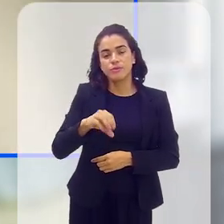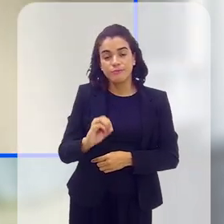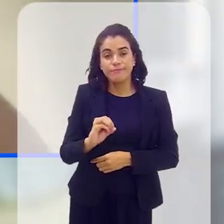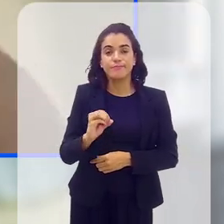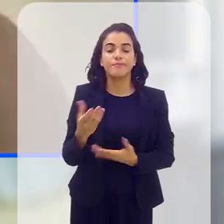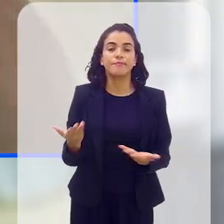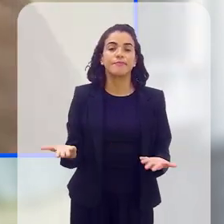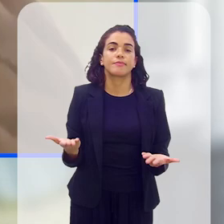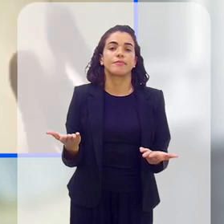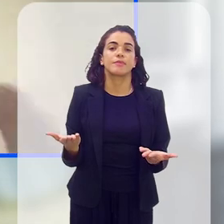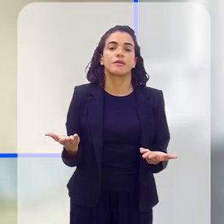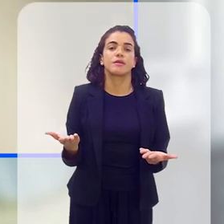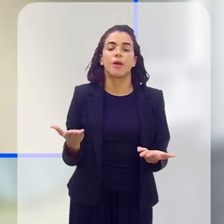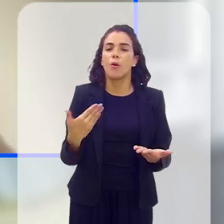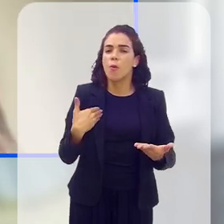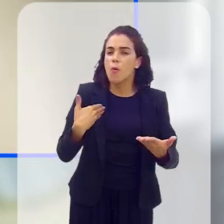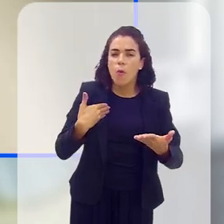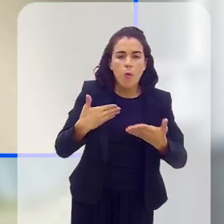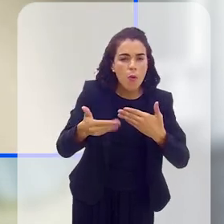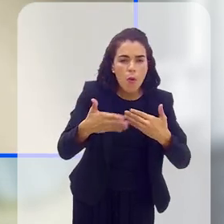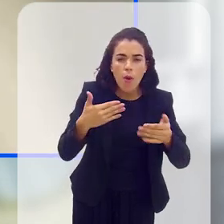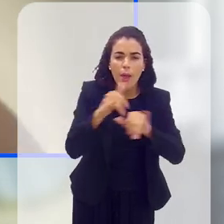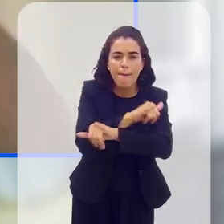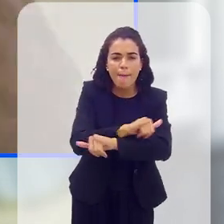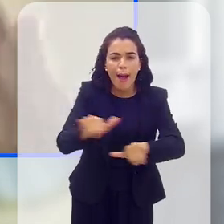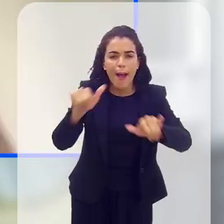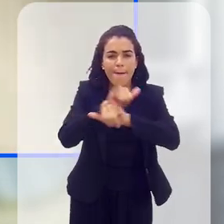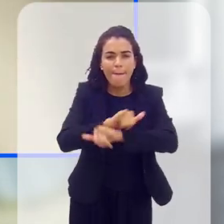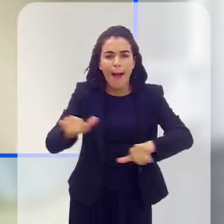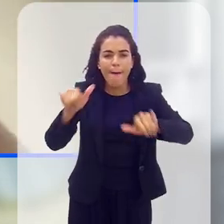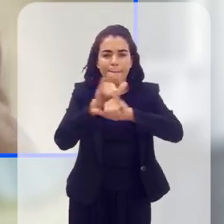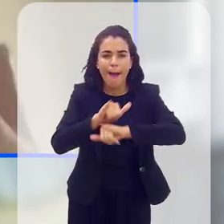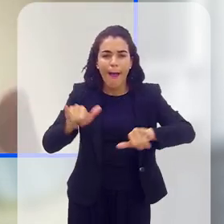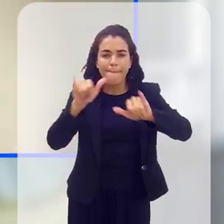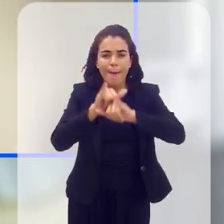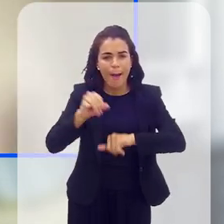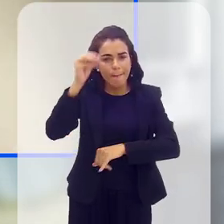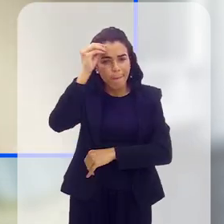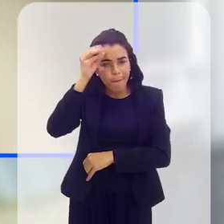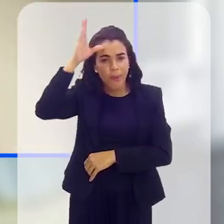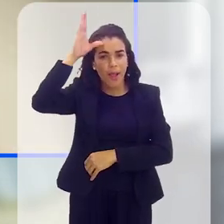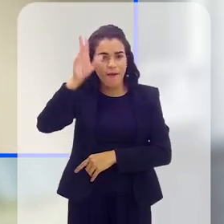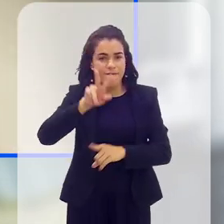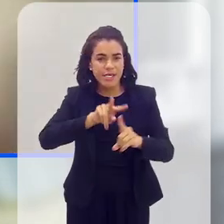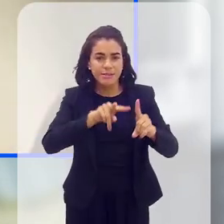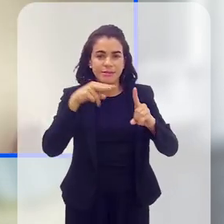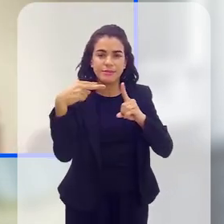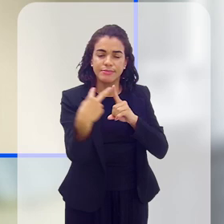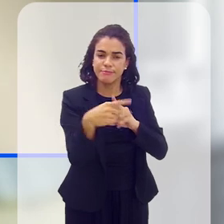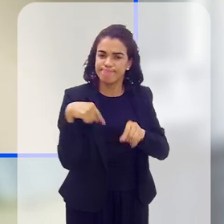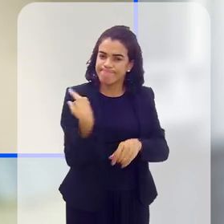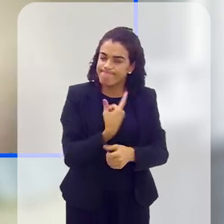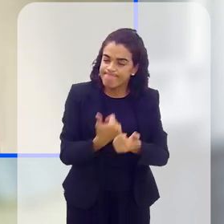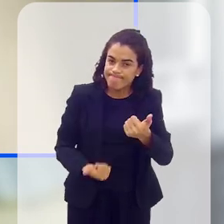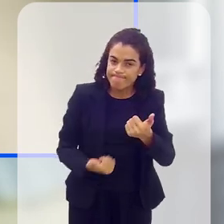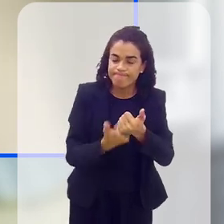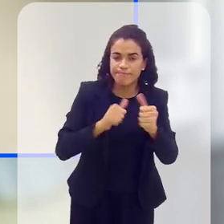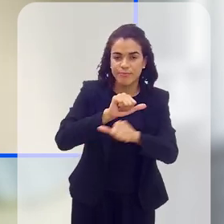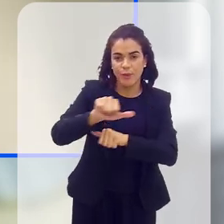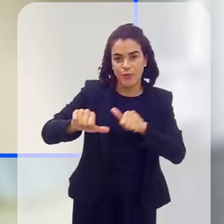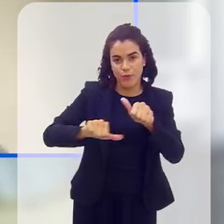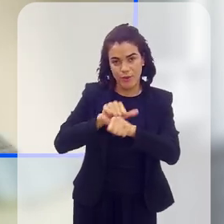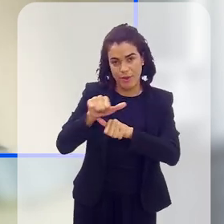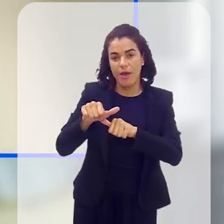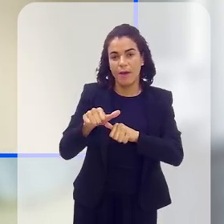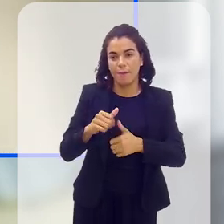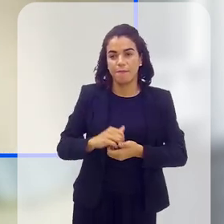qualquer campanha, qualquer coisa que venha, a visibilidade, a gente está ali apoiando sempre para mudar esse